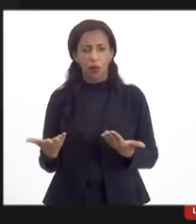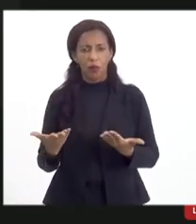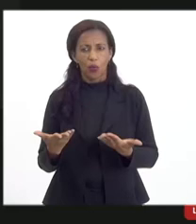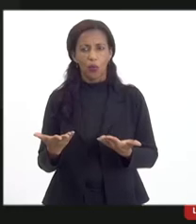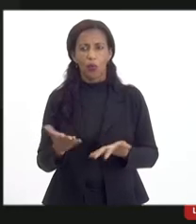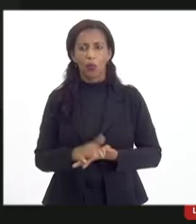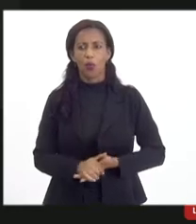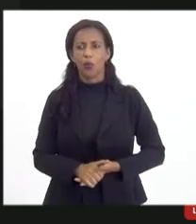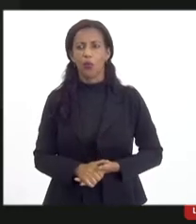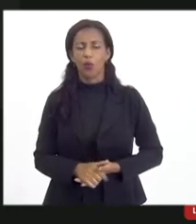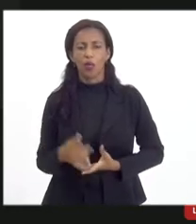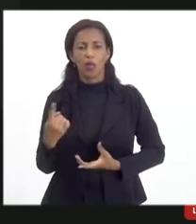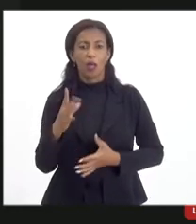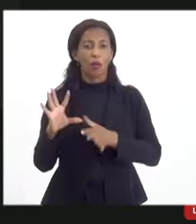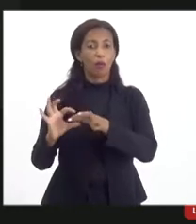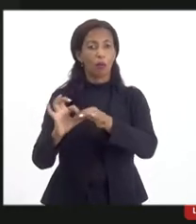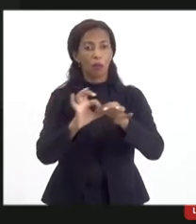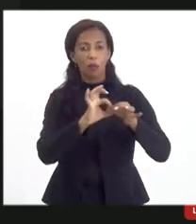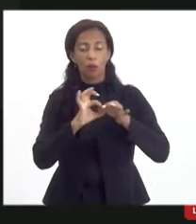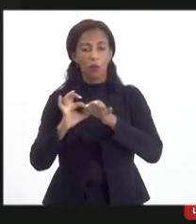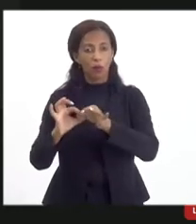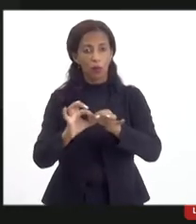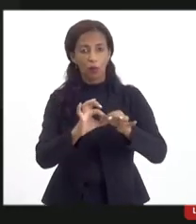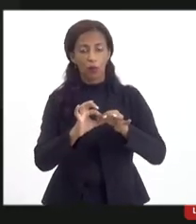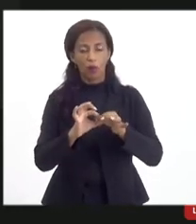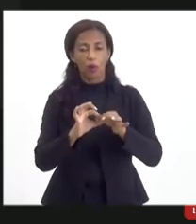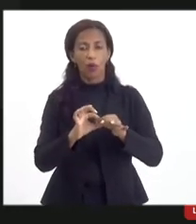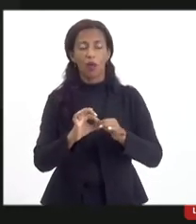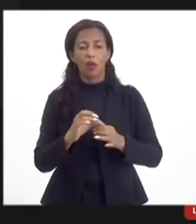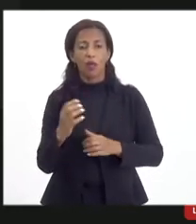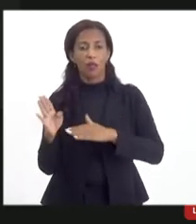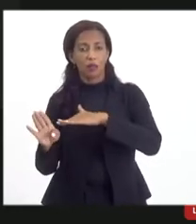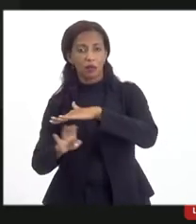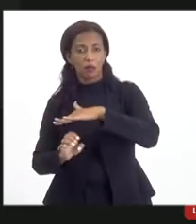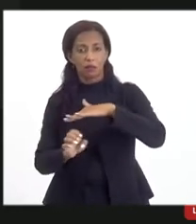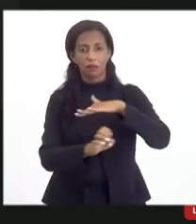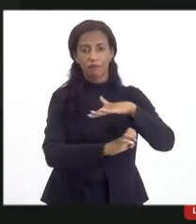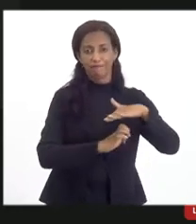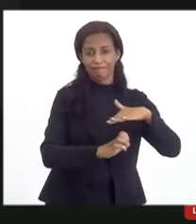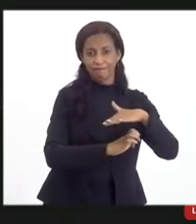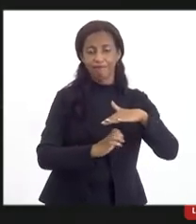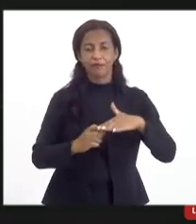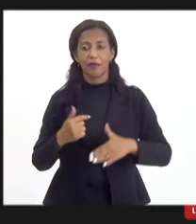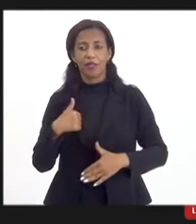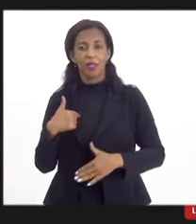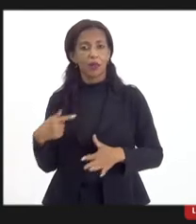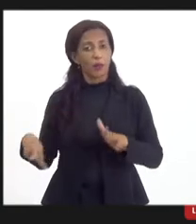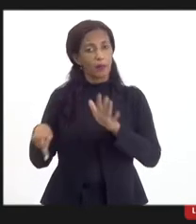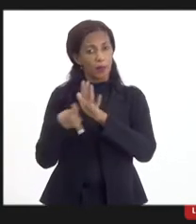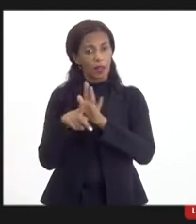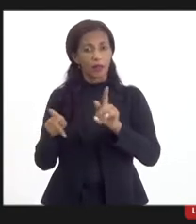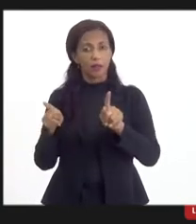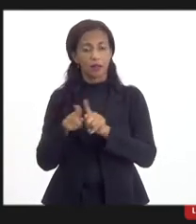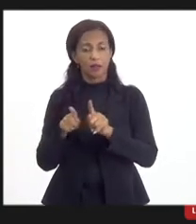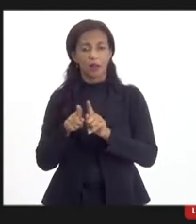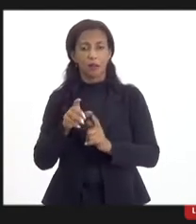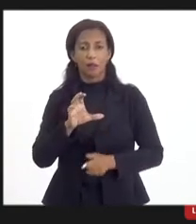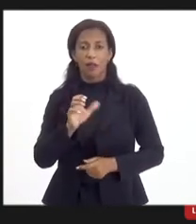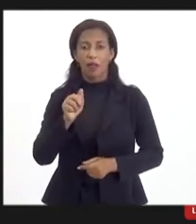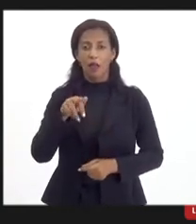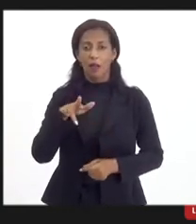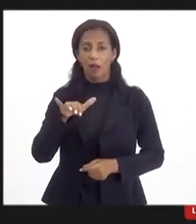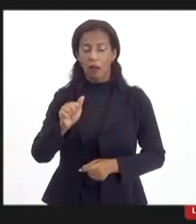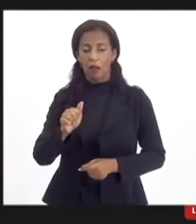na verdade, isso é uma união de certa forma entre a BIMAC, que no caso a Cezena, que eu faço parte também, que é a Câmara de Aligaz da